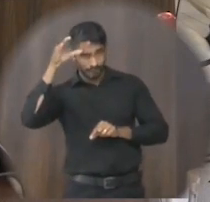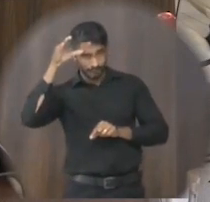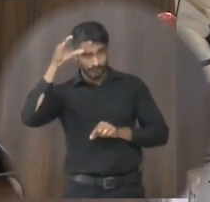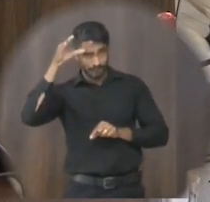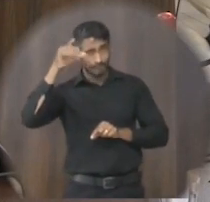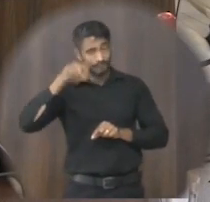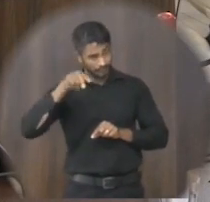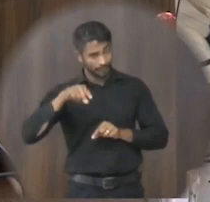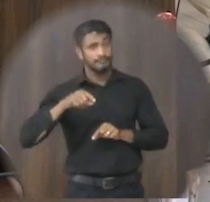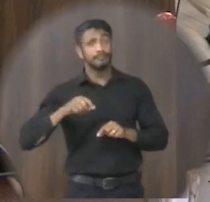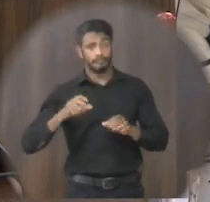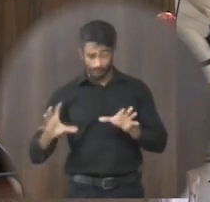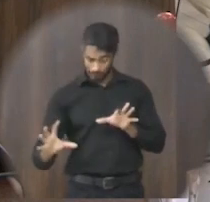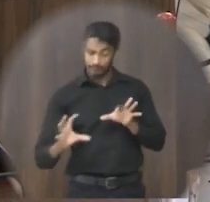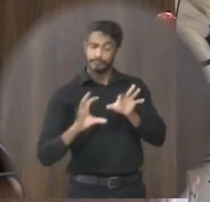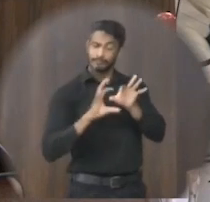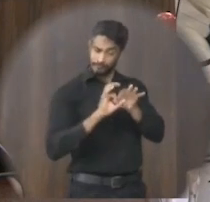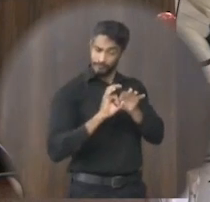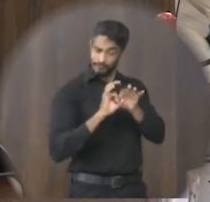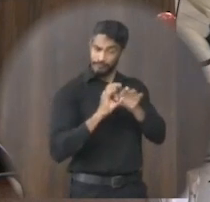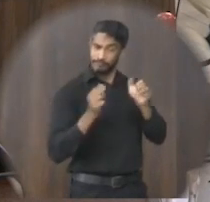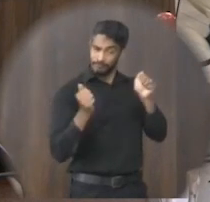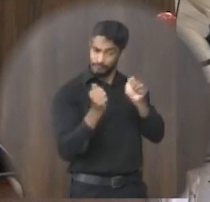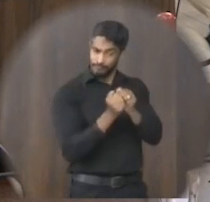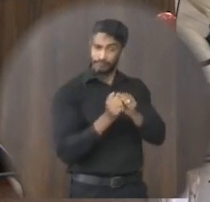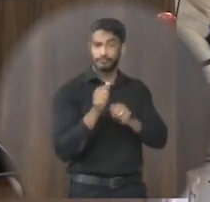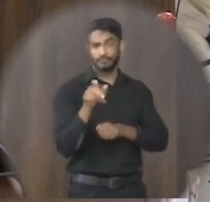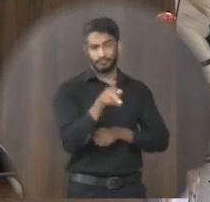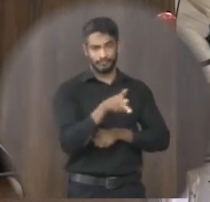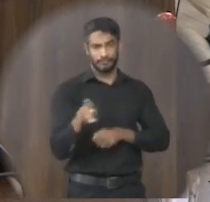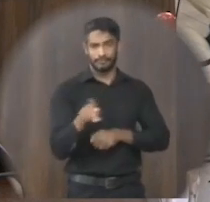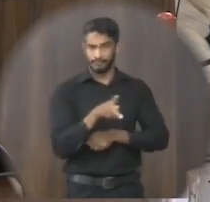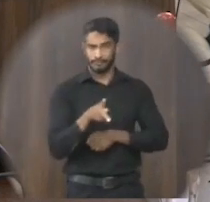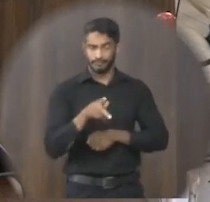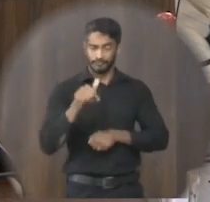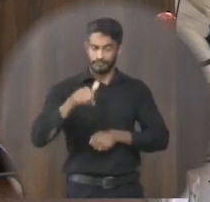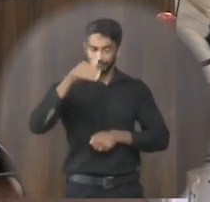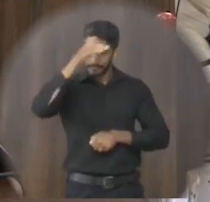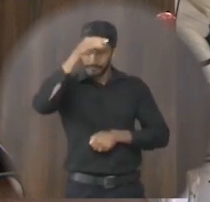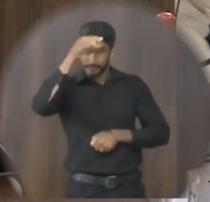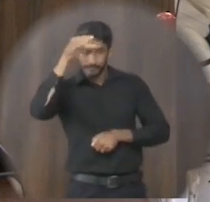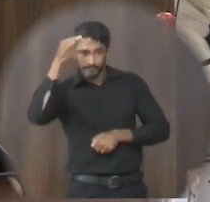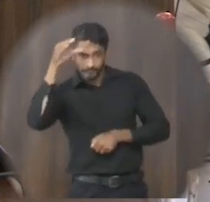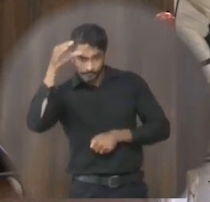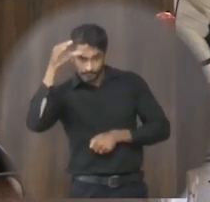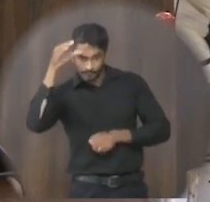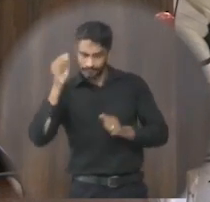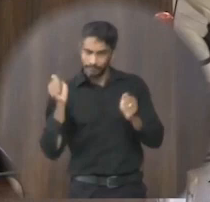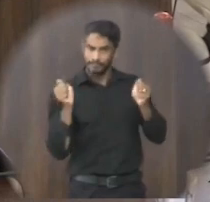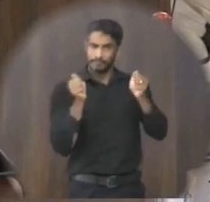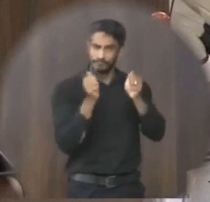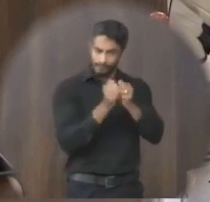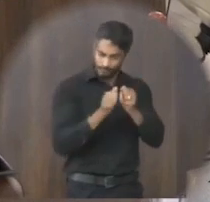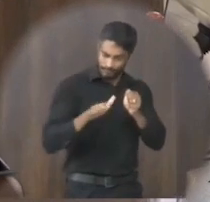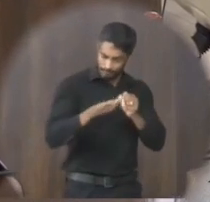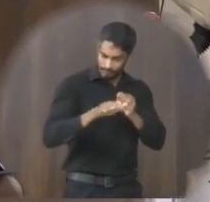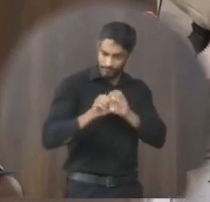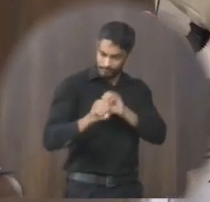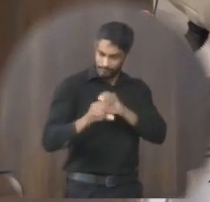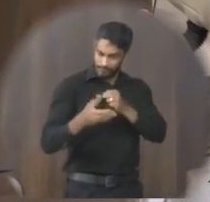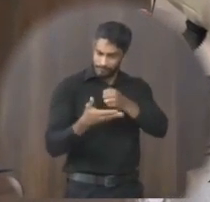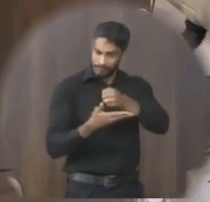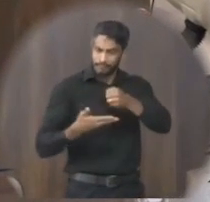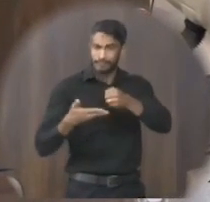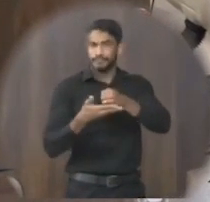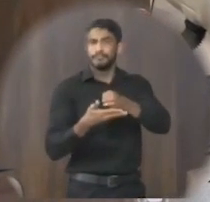casa ela está do lado dos professores essa casa ela está do lado da educação básica